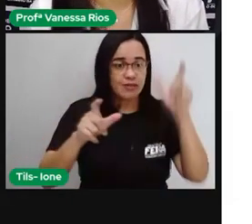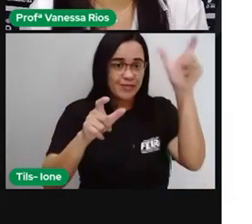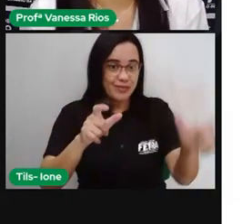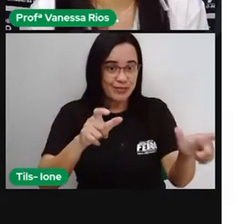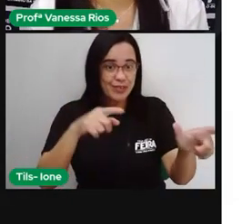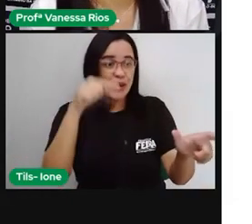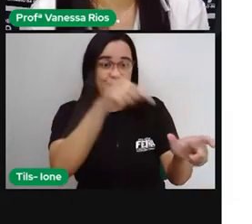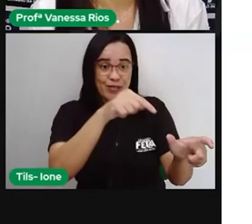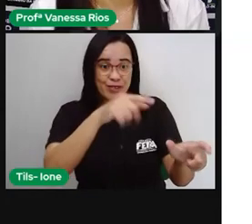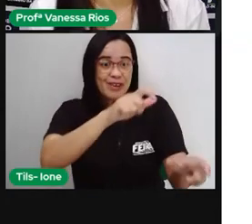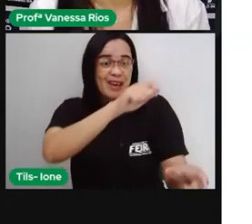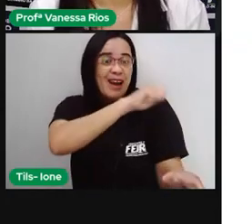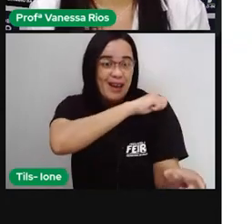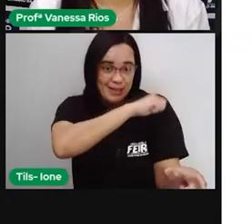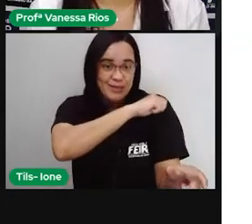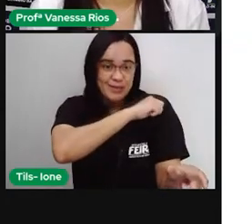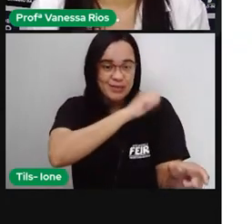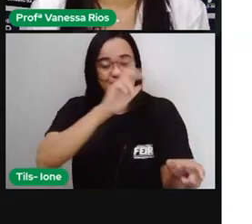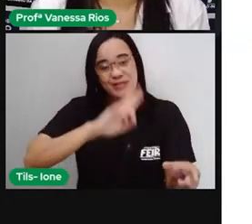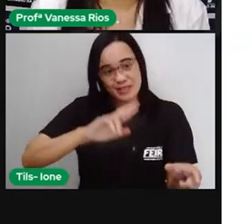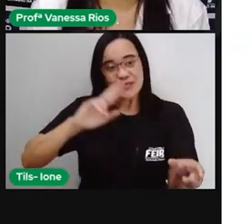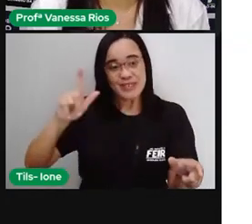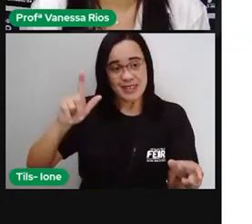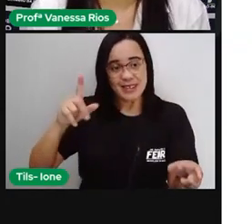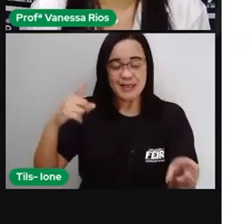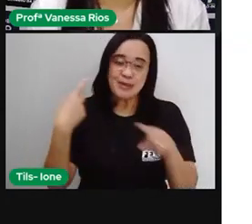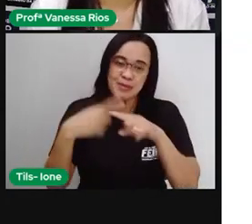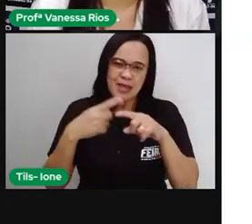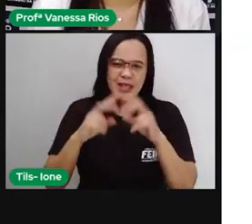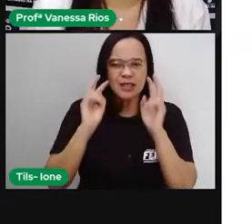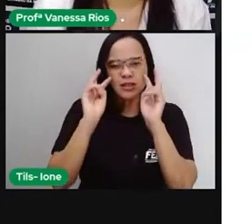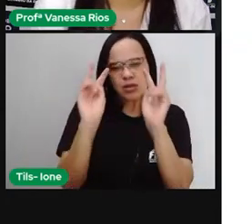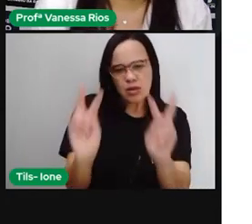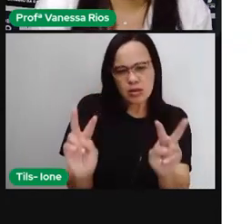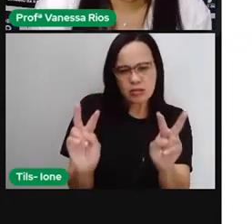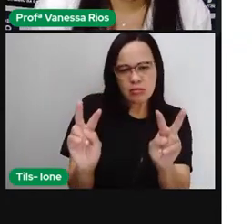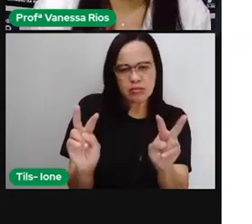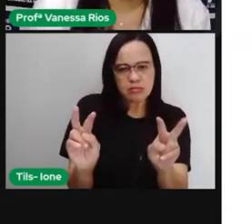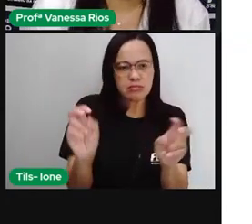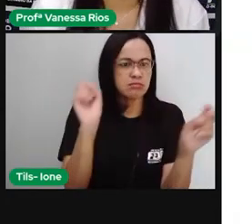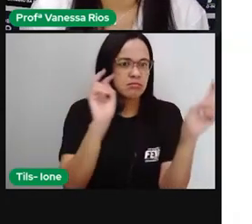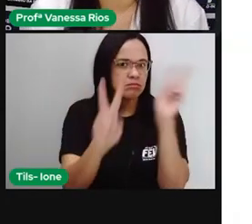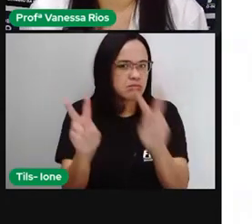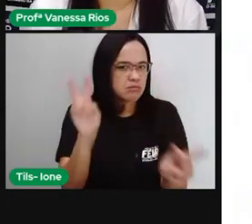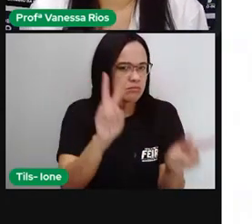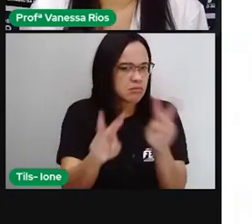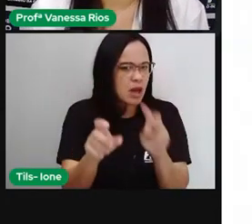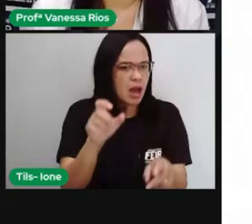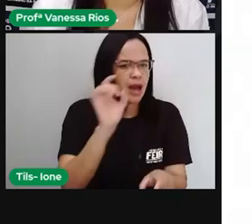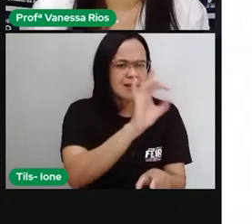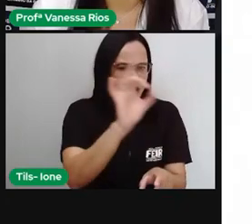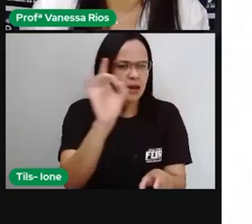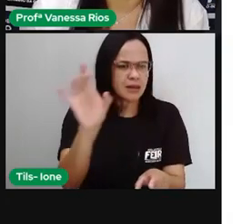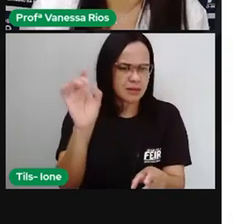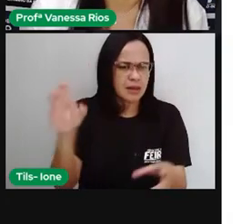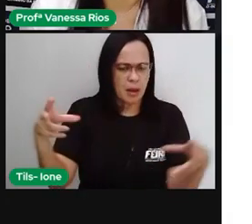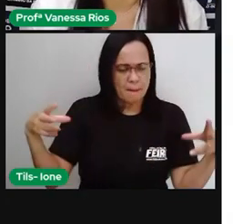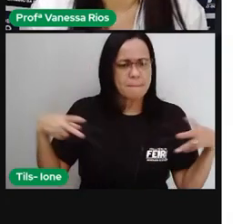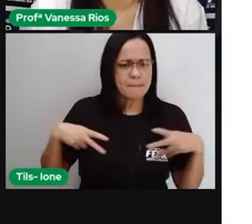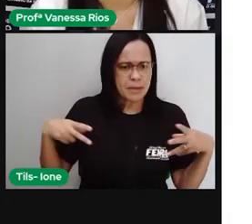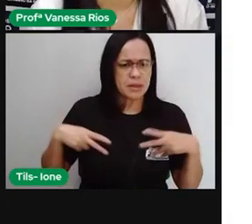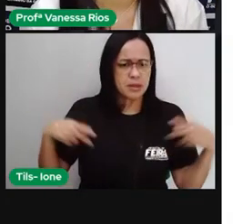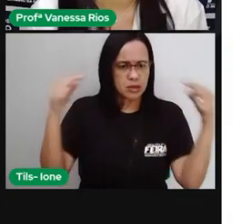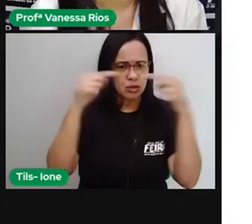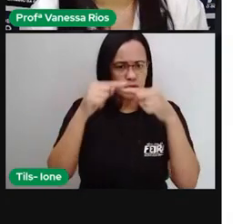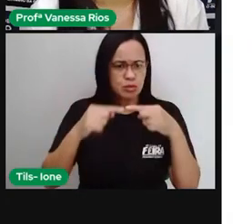aí observando a tela. Já que a gente, ao olhar, a gente vai ter o nosso olhar particular, baseado naquilo que a gente gosta,